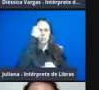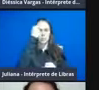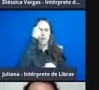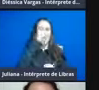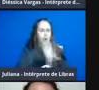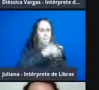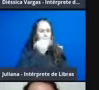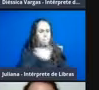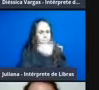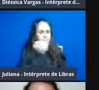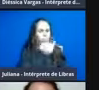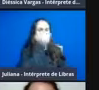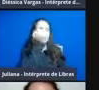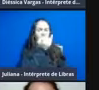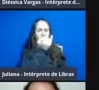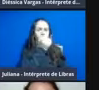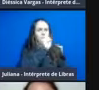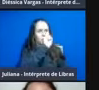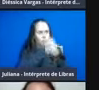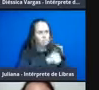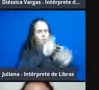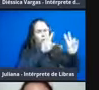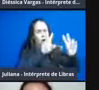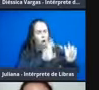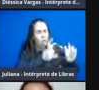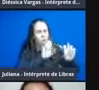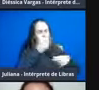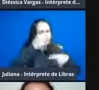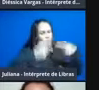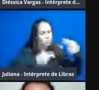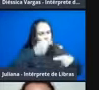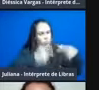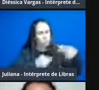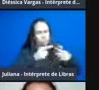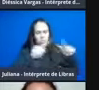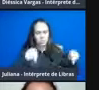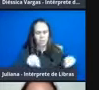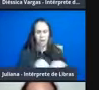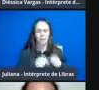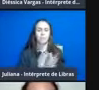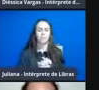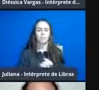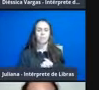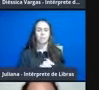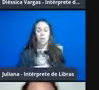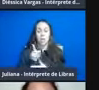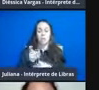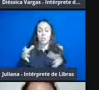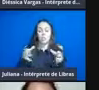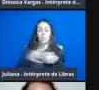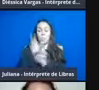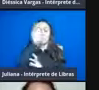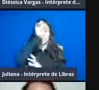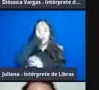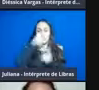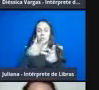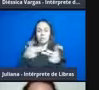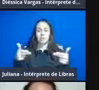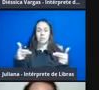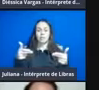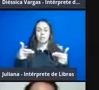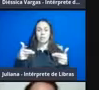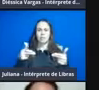importante trazer isso, então, para a gente poder discutir. Então, esse grupo dos insetos é um grupo que se destaca pela